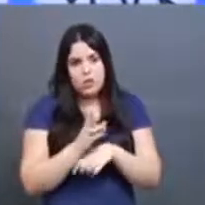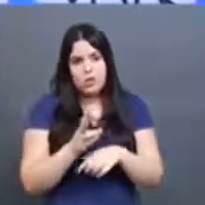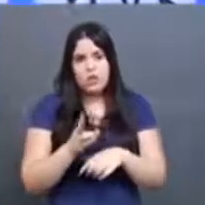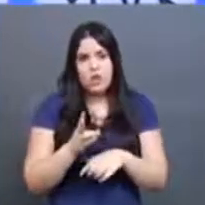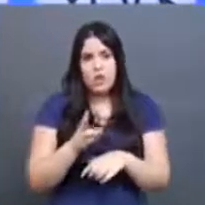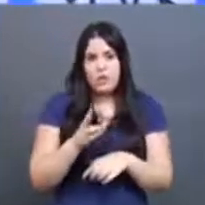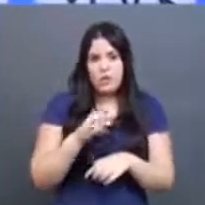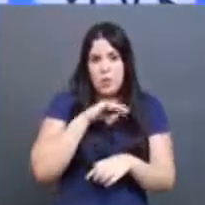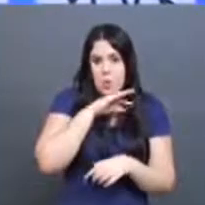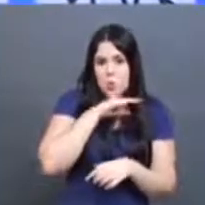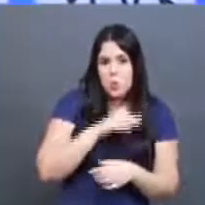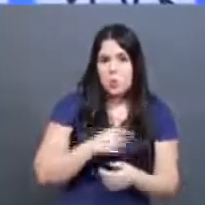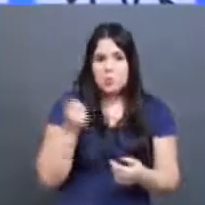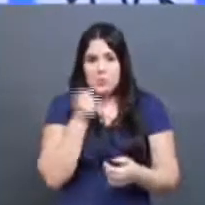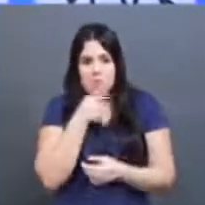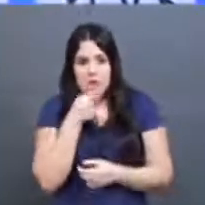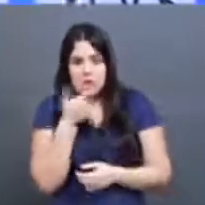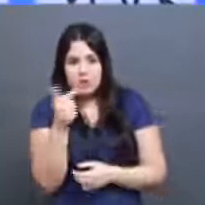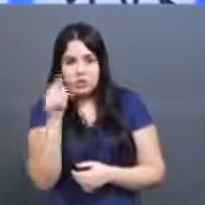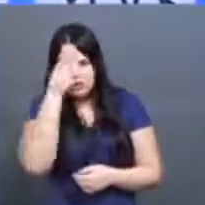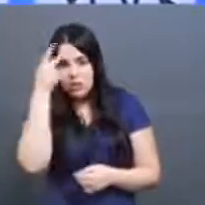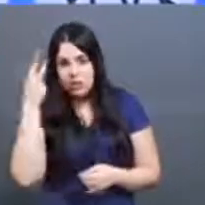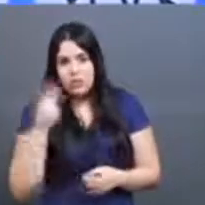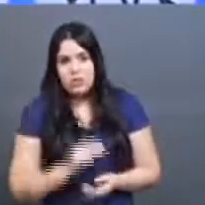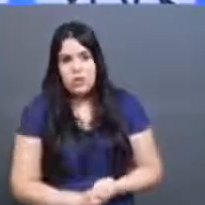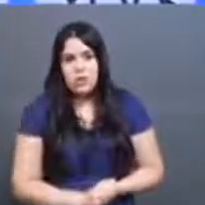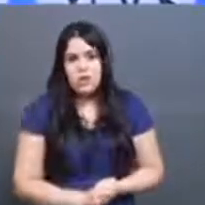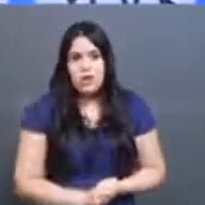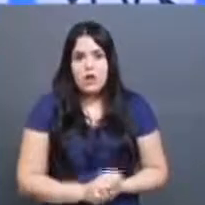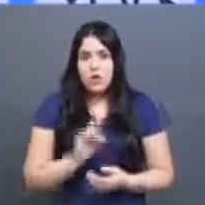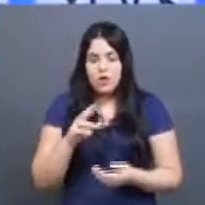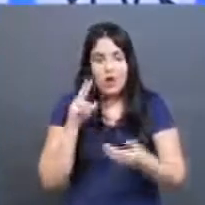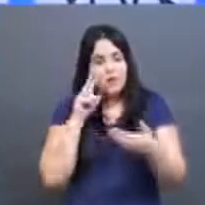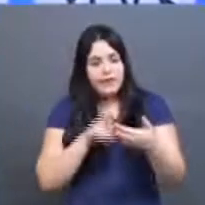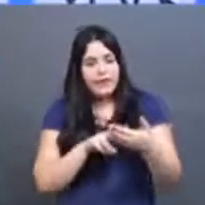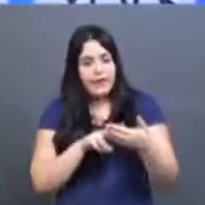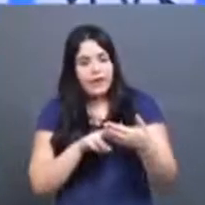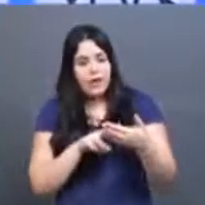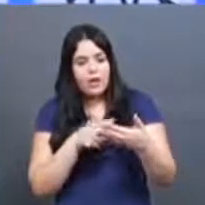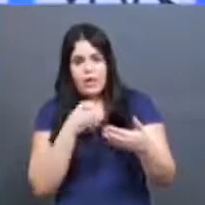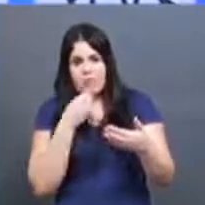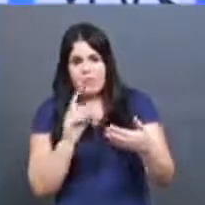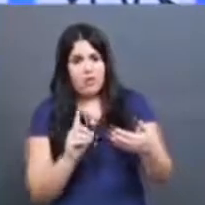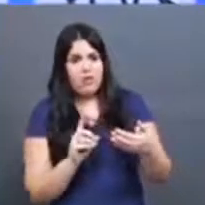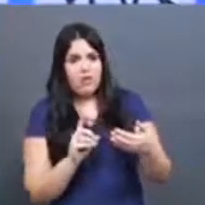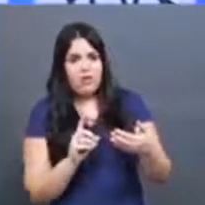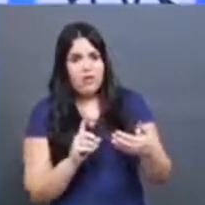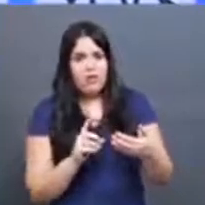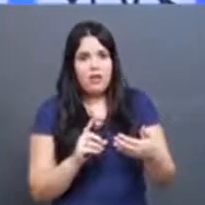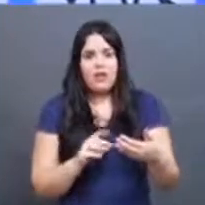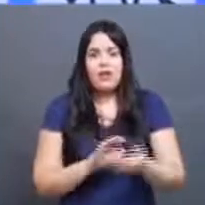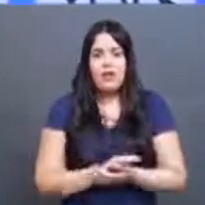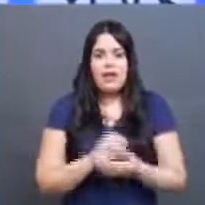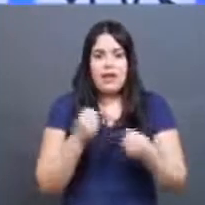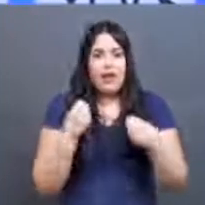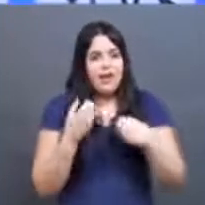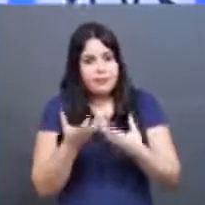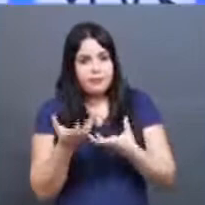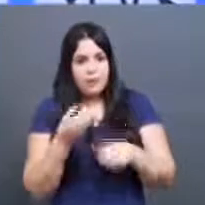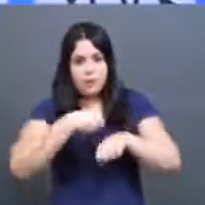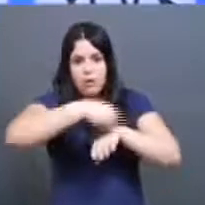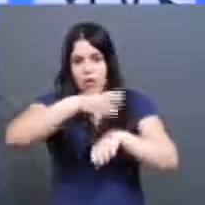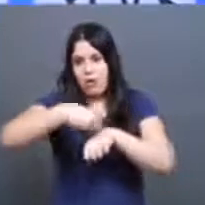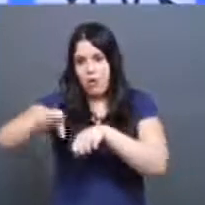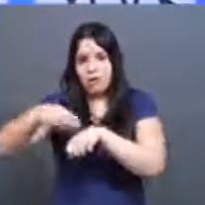ridicularização, e ela não simplesmente se contenta a visualizar, ou ver, ou ser um mero espectador. Ela começa a